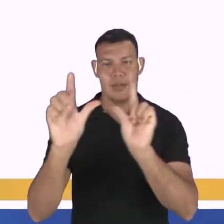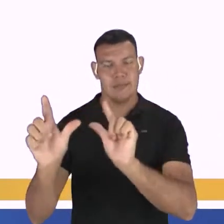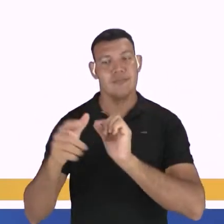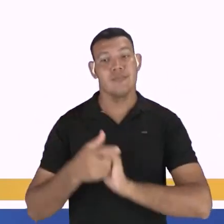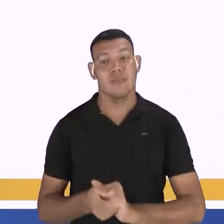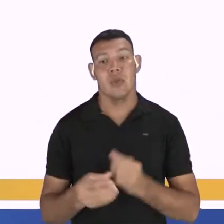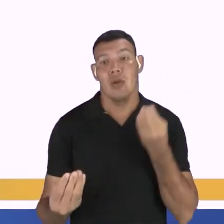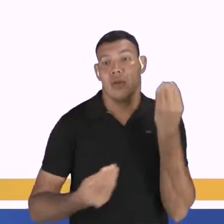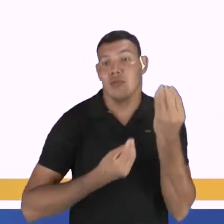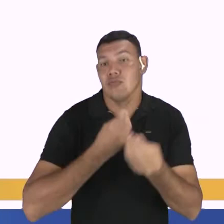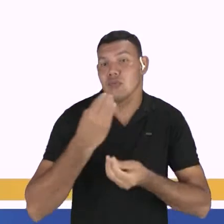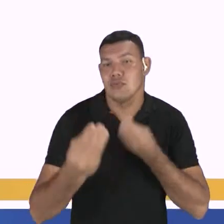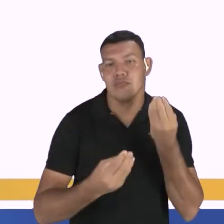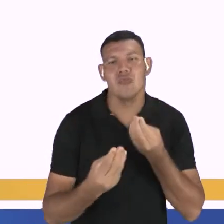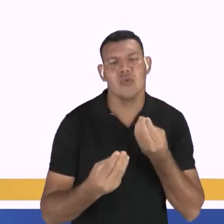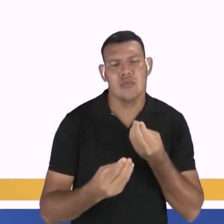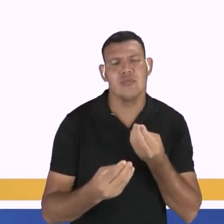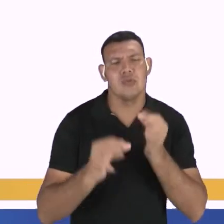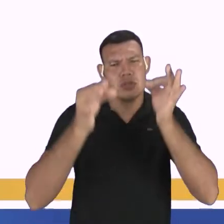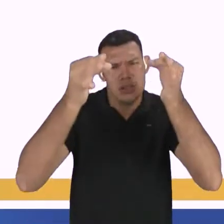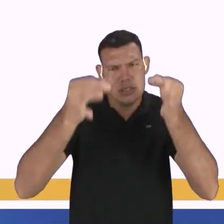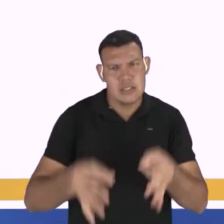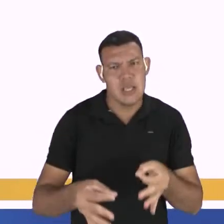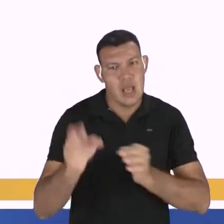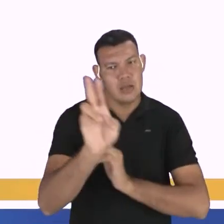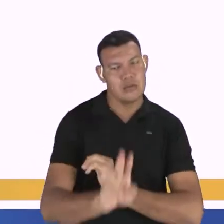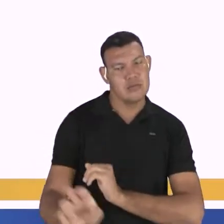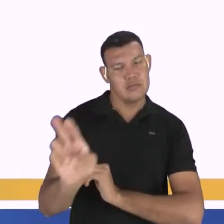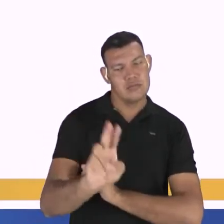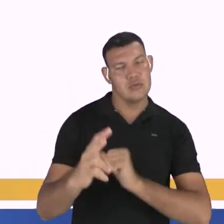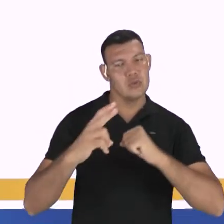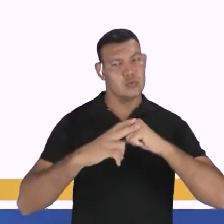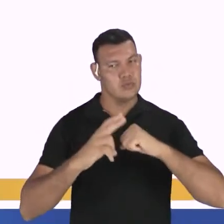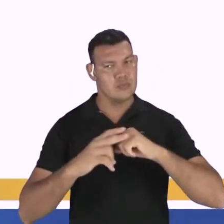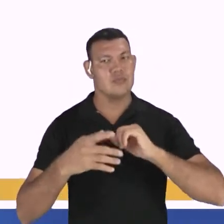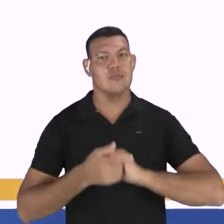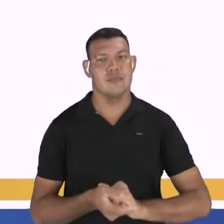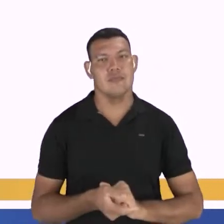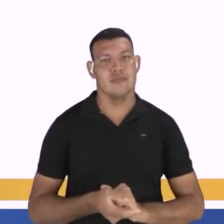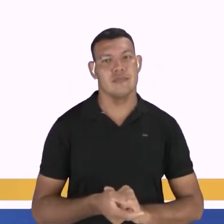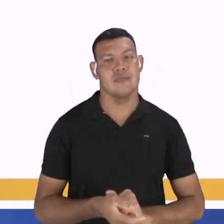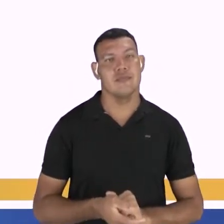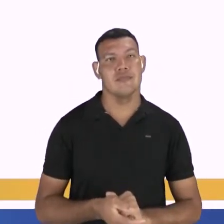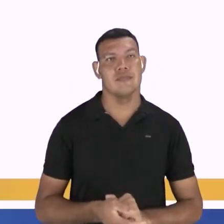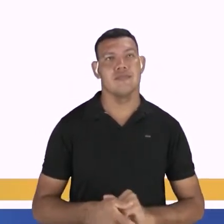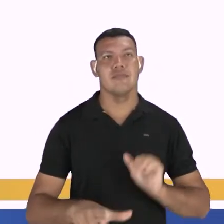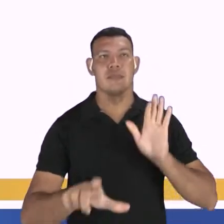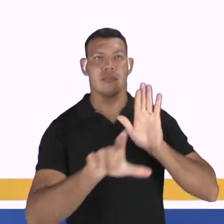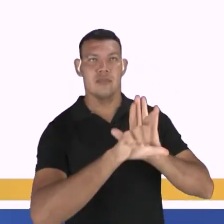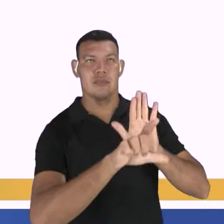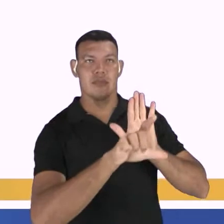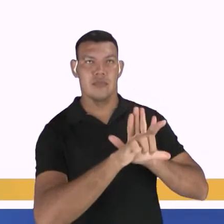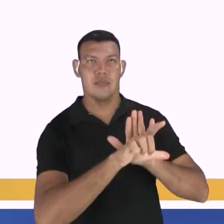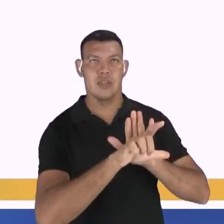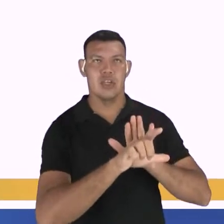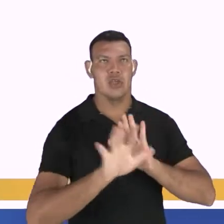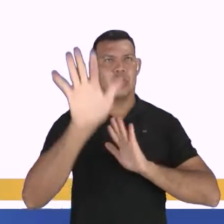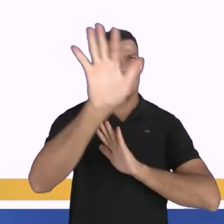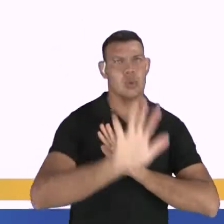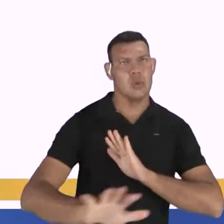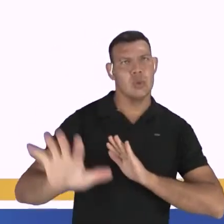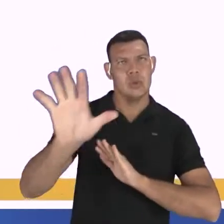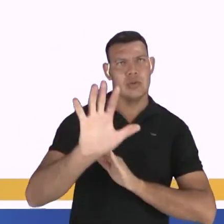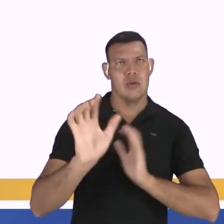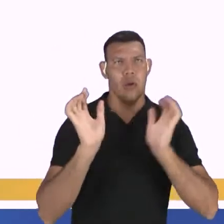explique como deveria ser o uso correto do verbo. A lei geral da Copa é boa ou ruim